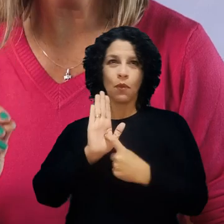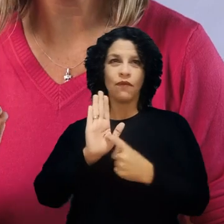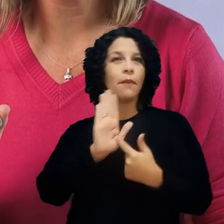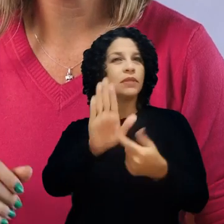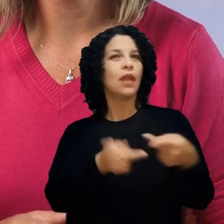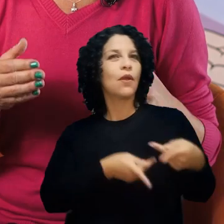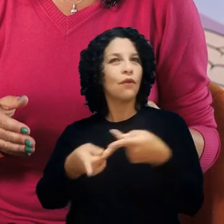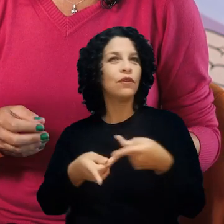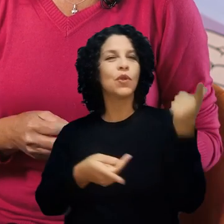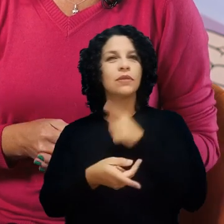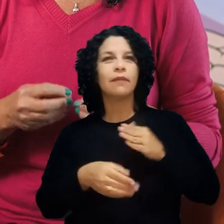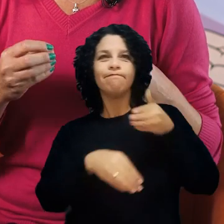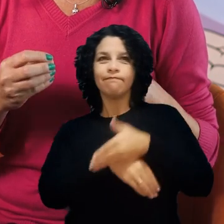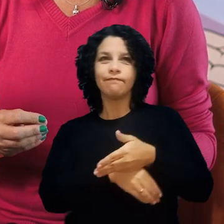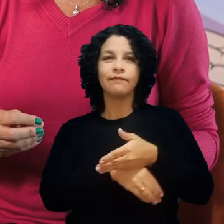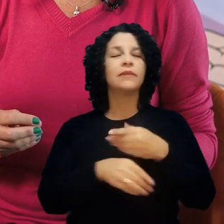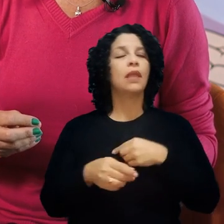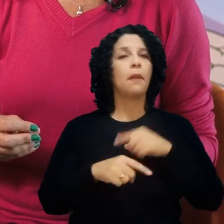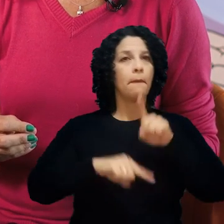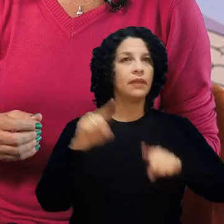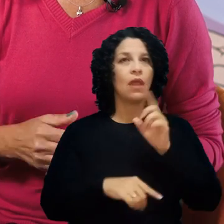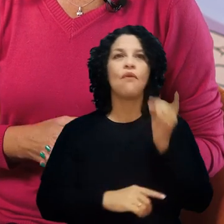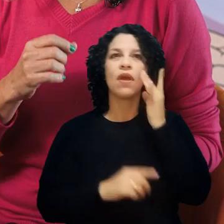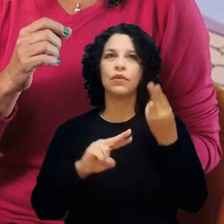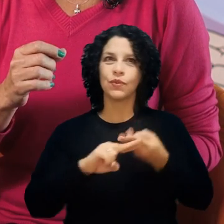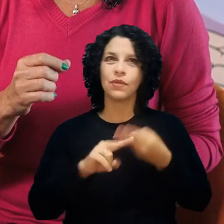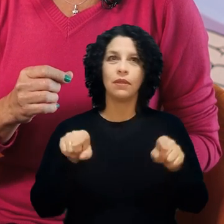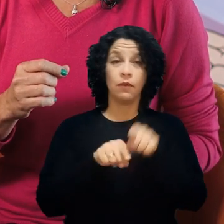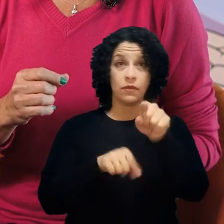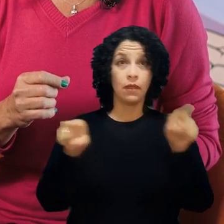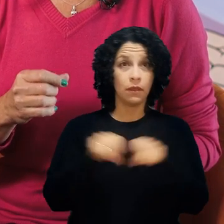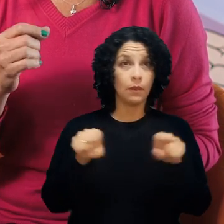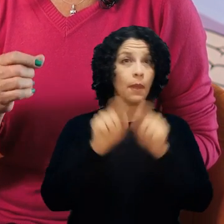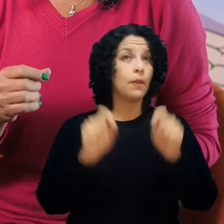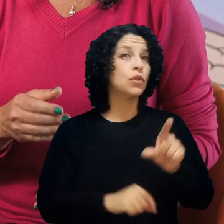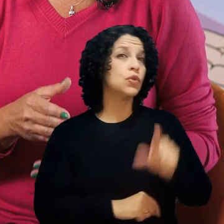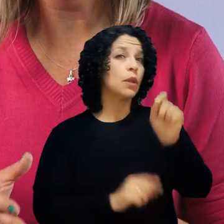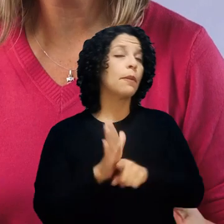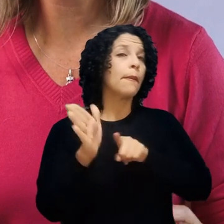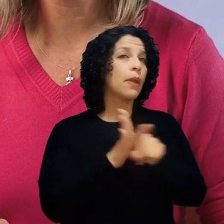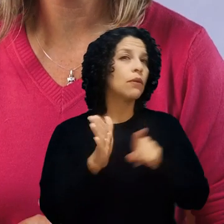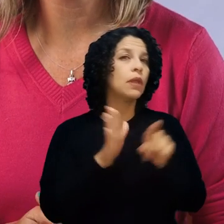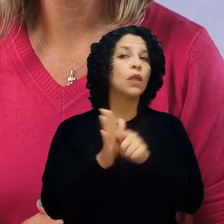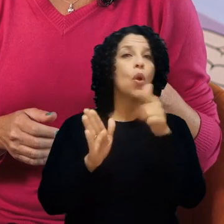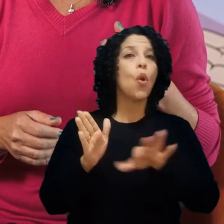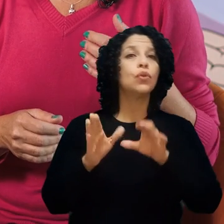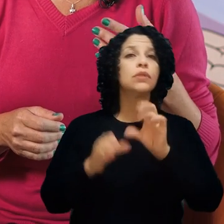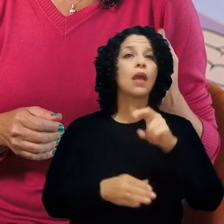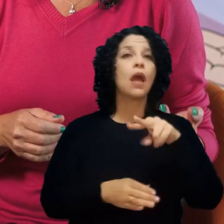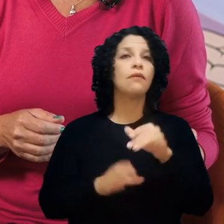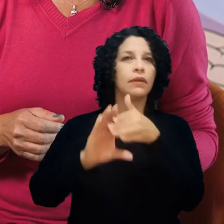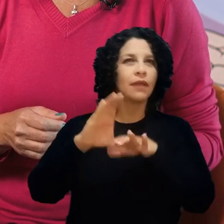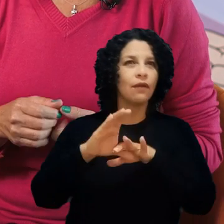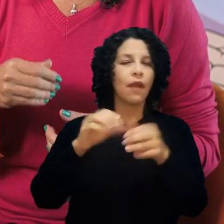um convite. A ferramenta é extremamente fácil de usar. Você também tem a opção de consultar outros Canvas, como